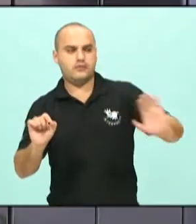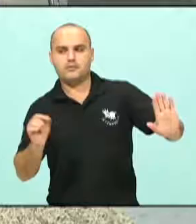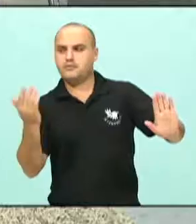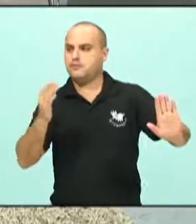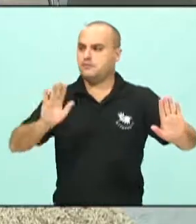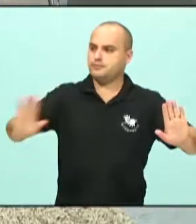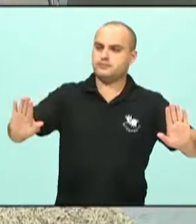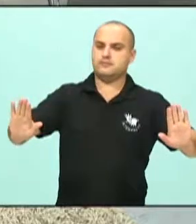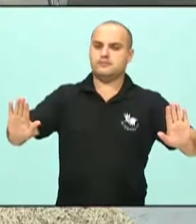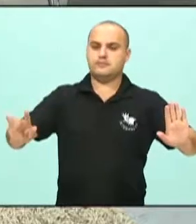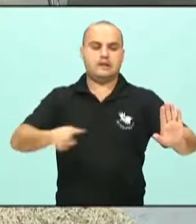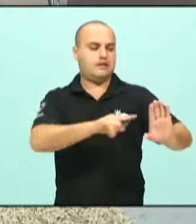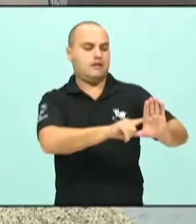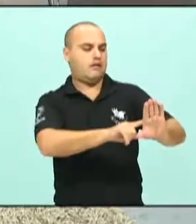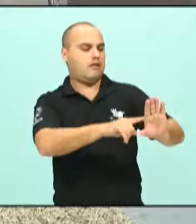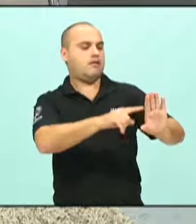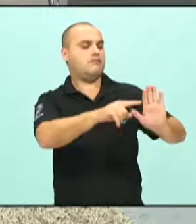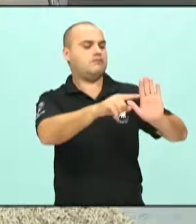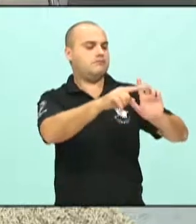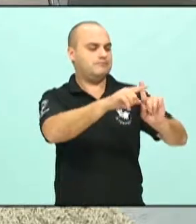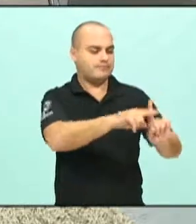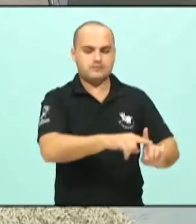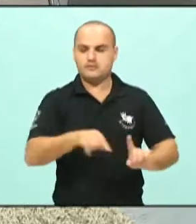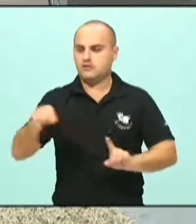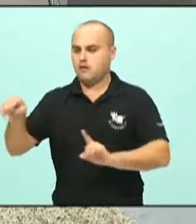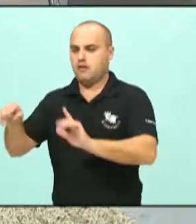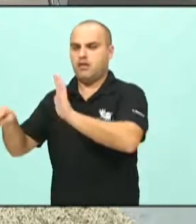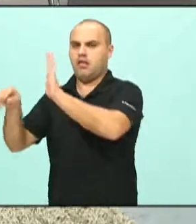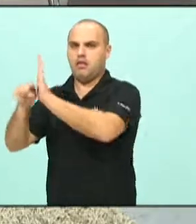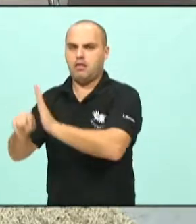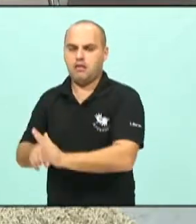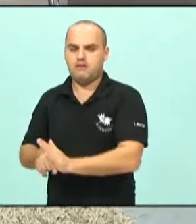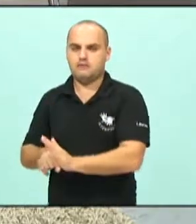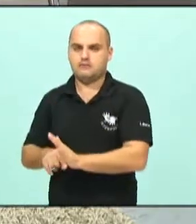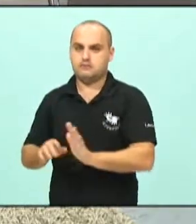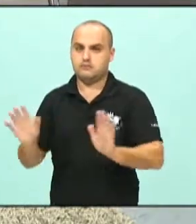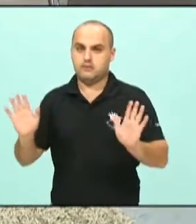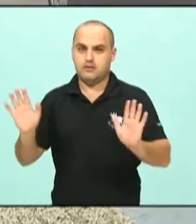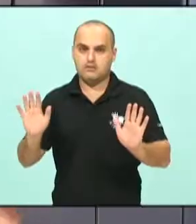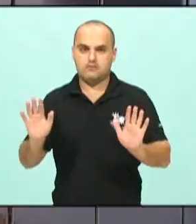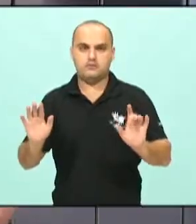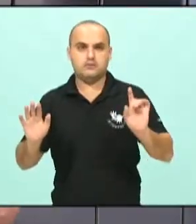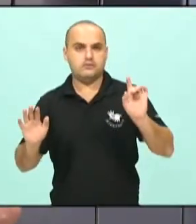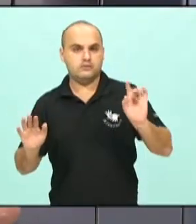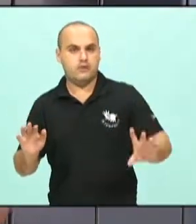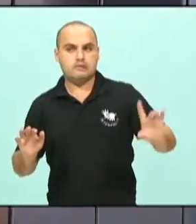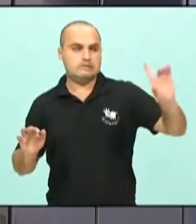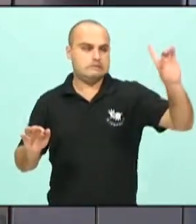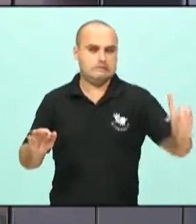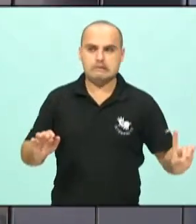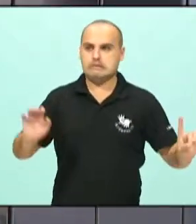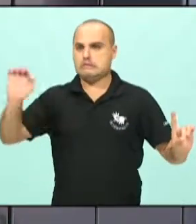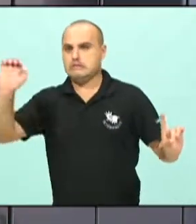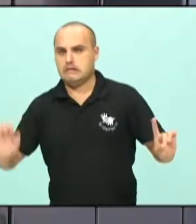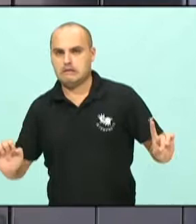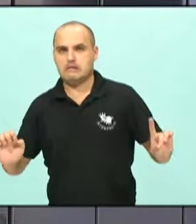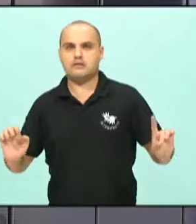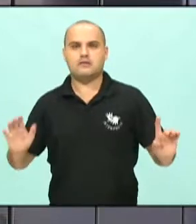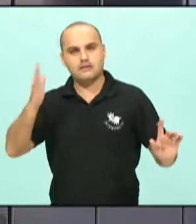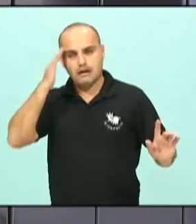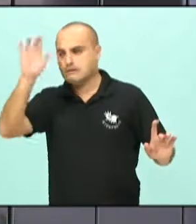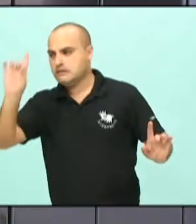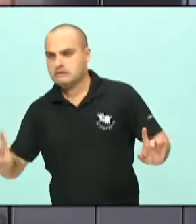em excesso à esquerda ou em excesso à direita. Nós